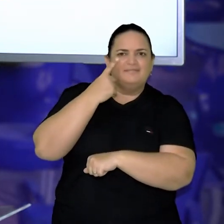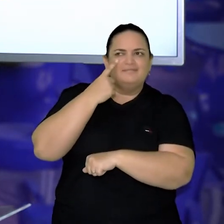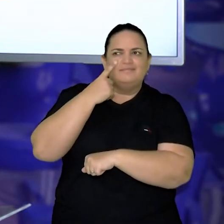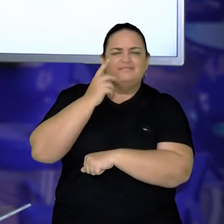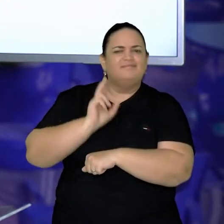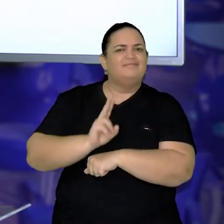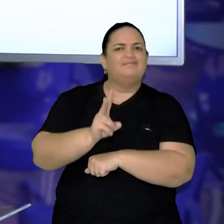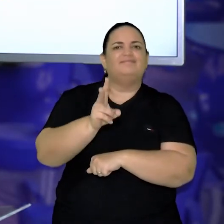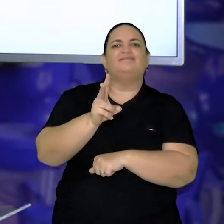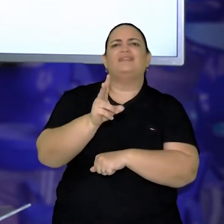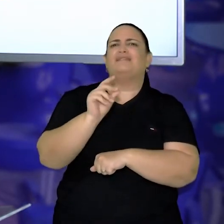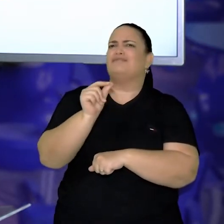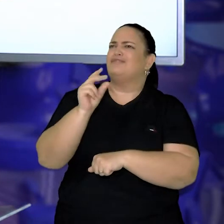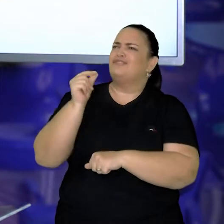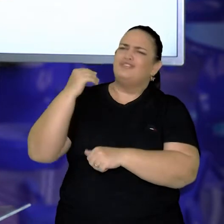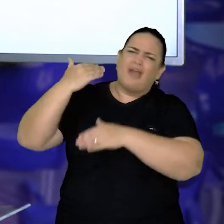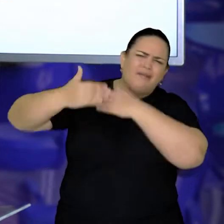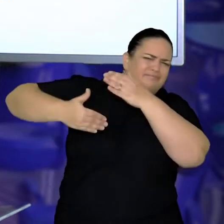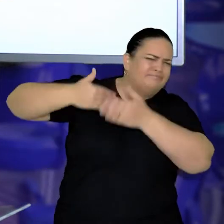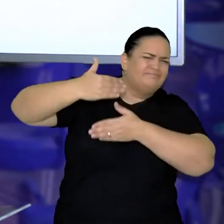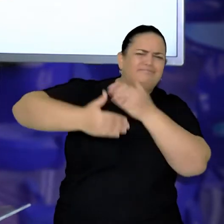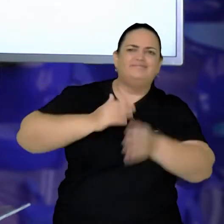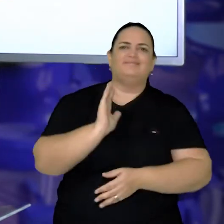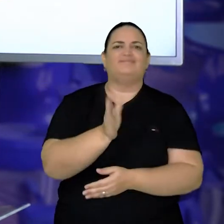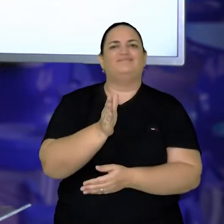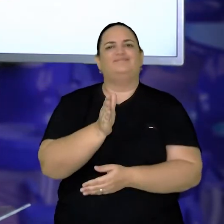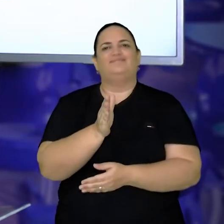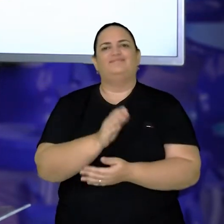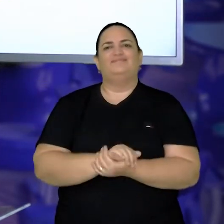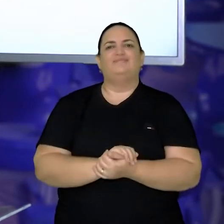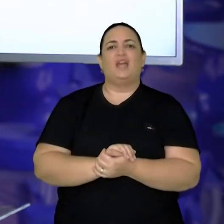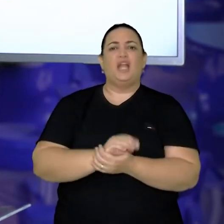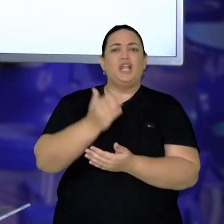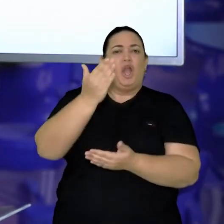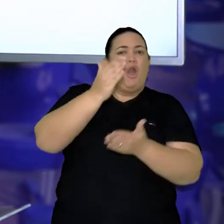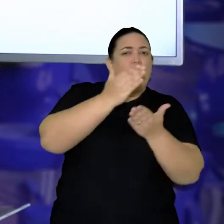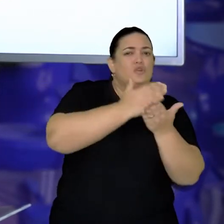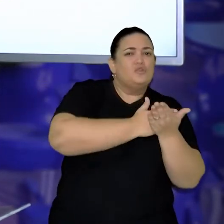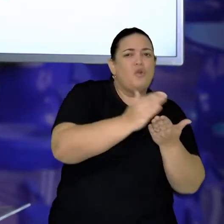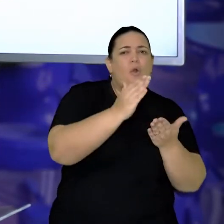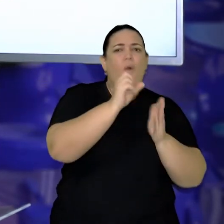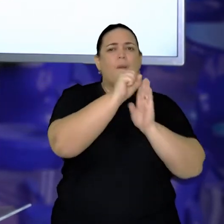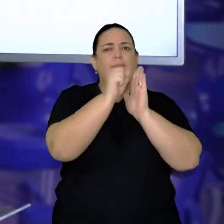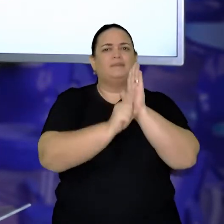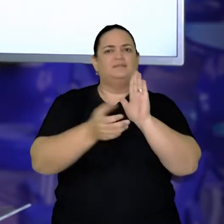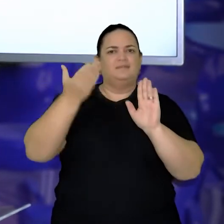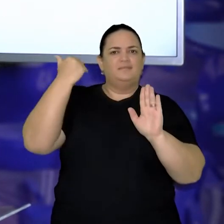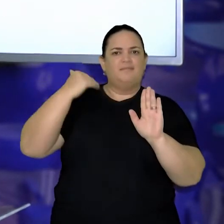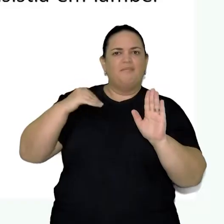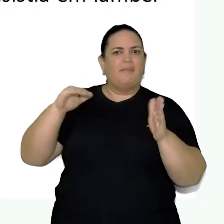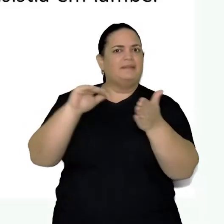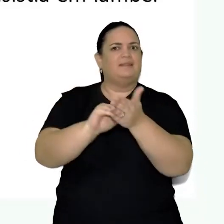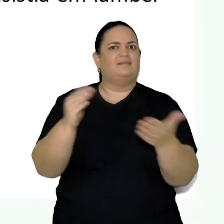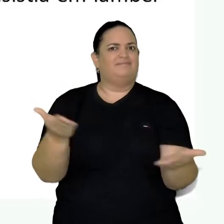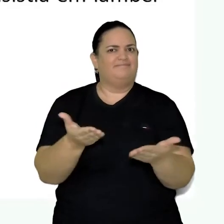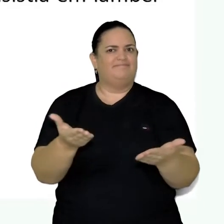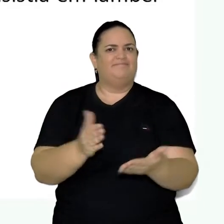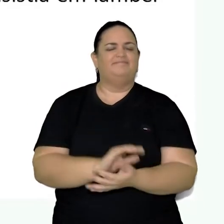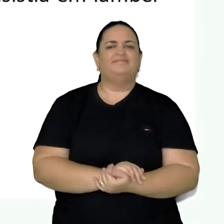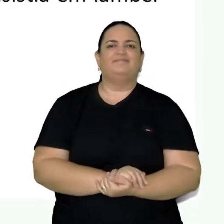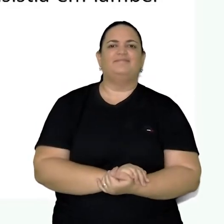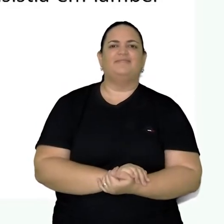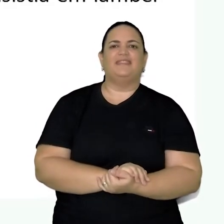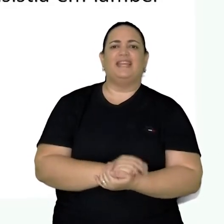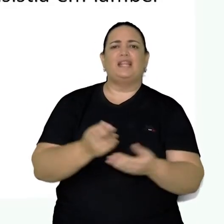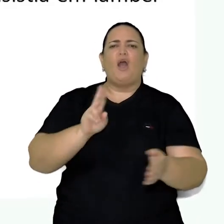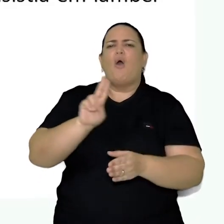perdura durante tantos anos, ou seja, do início do século passado até agora. Seu